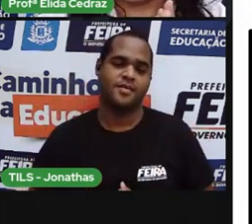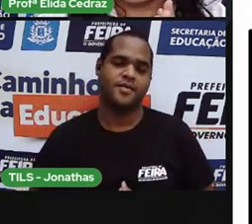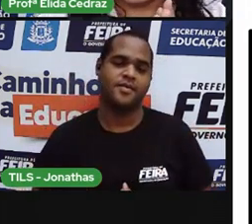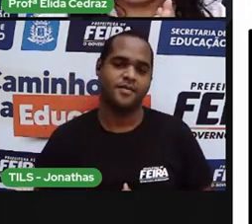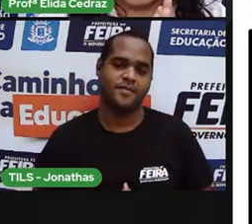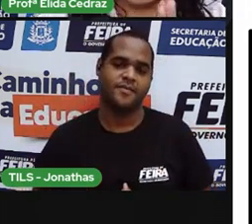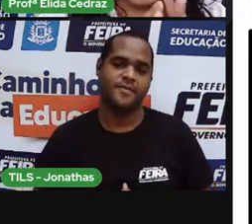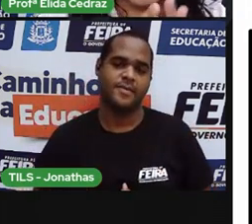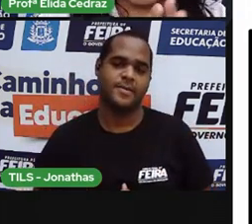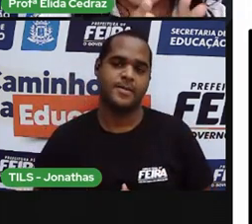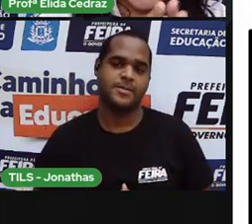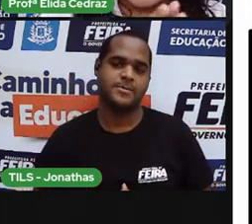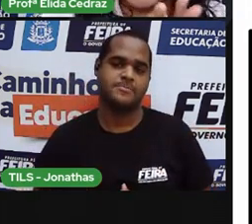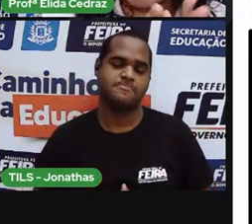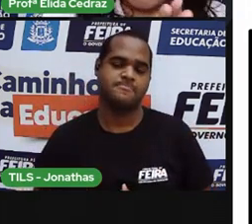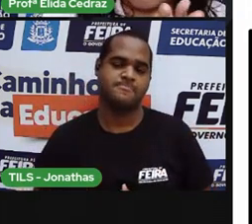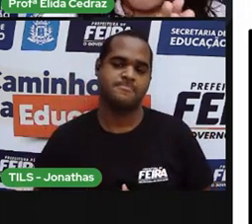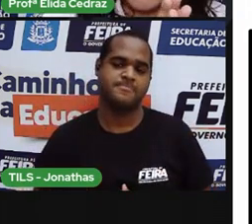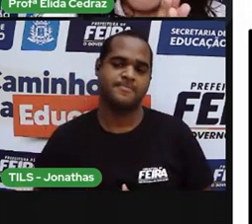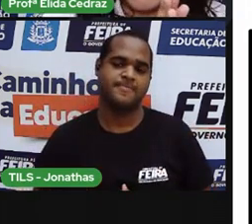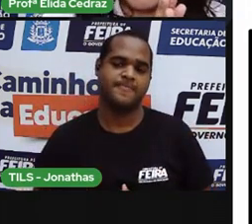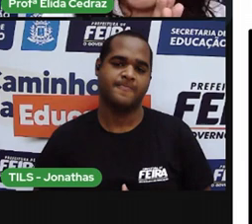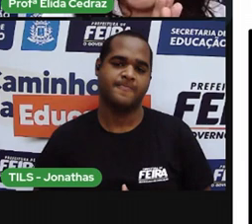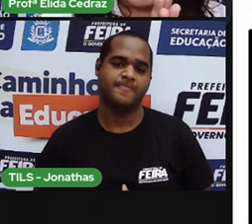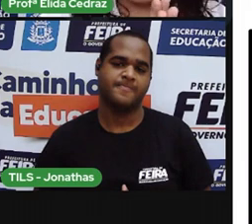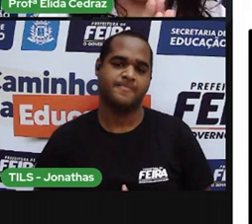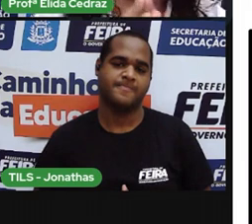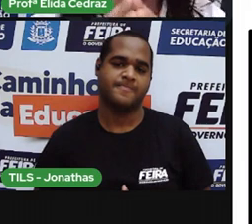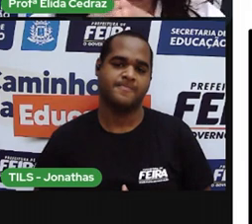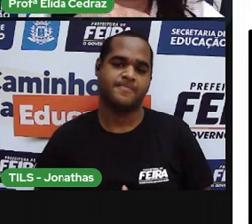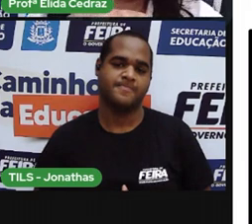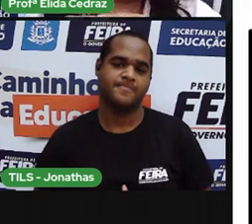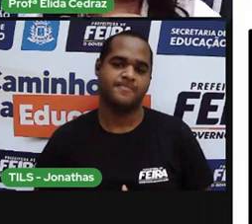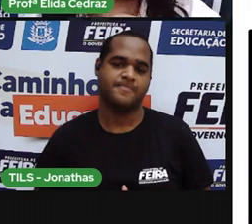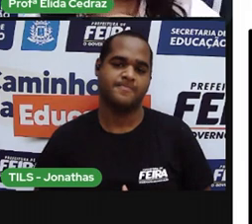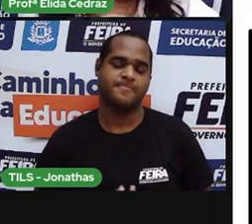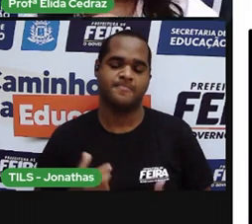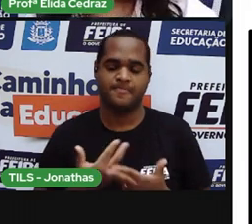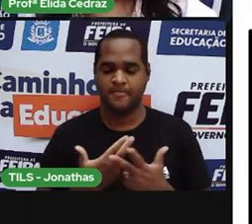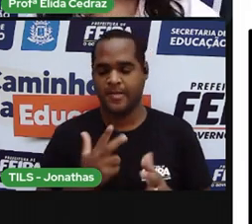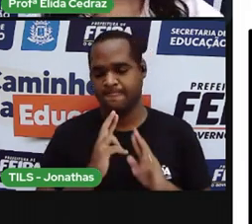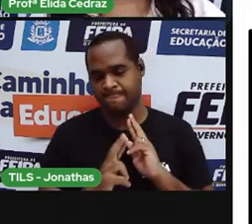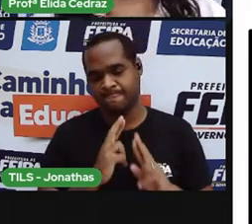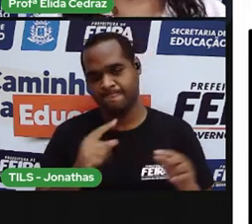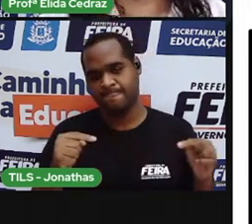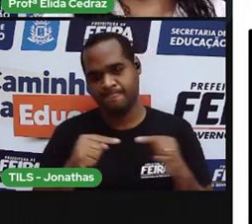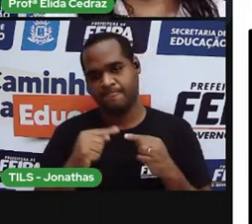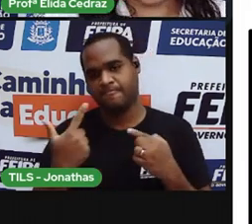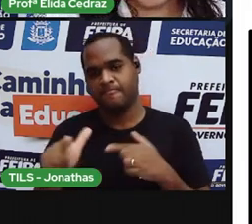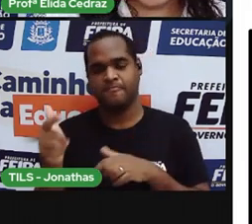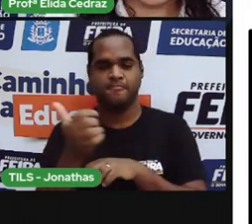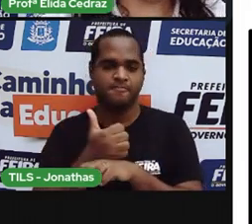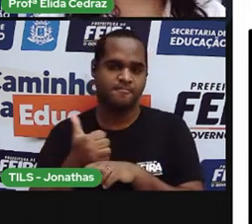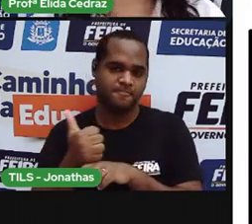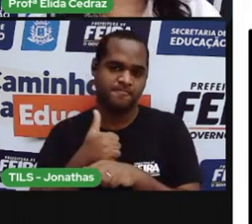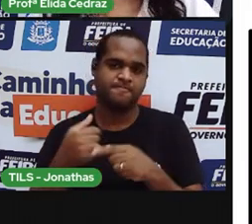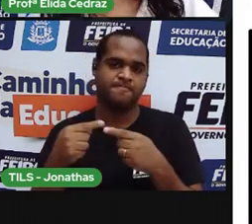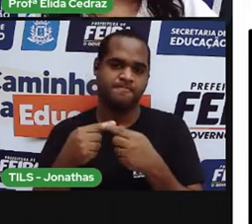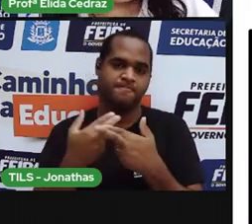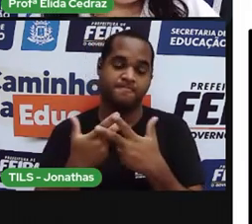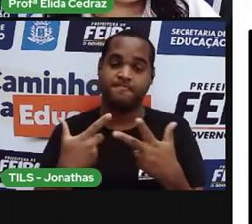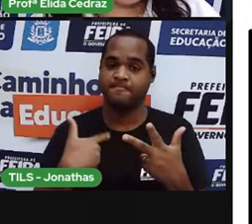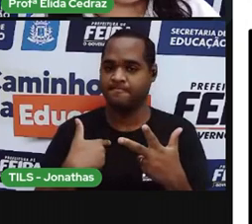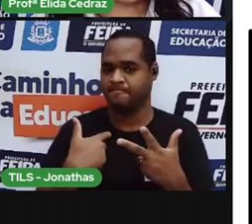Essas atividades profissionais aqui, tem profissionais que são da cidade